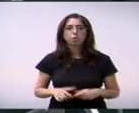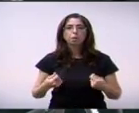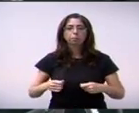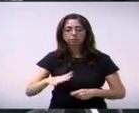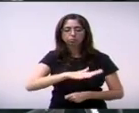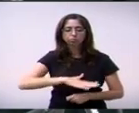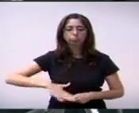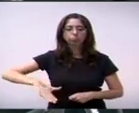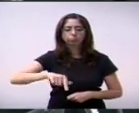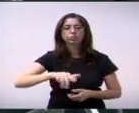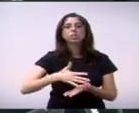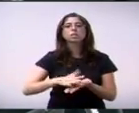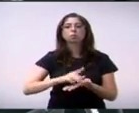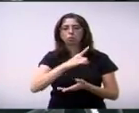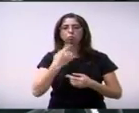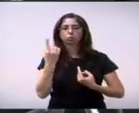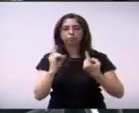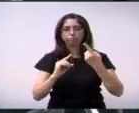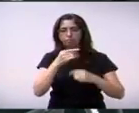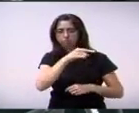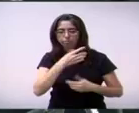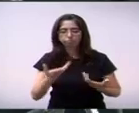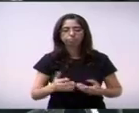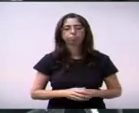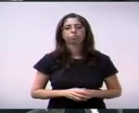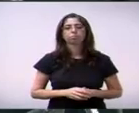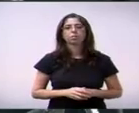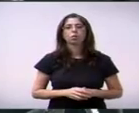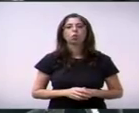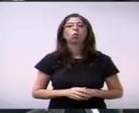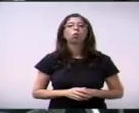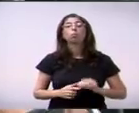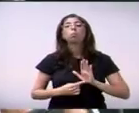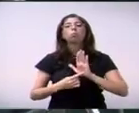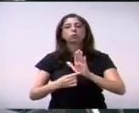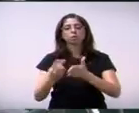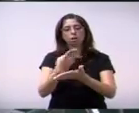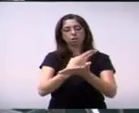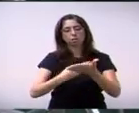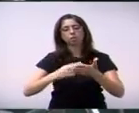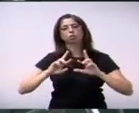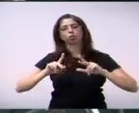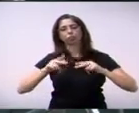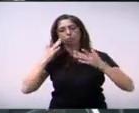espaço do sambódromo para exposição, exposições de artes.